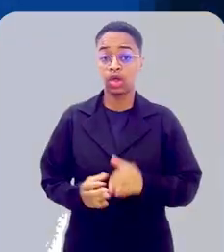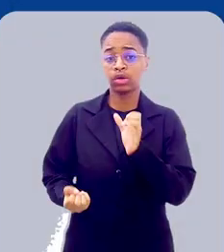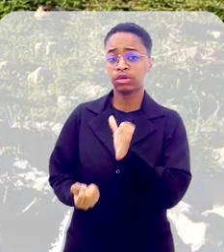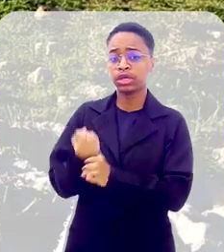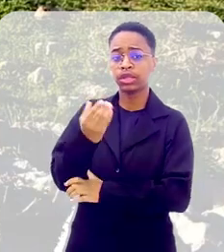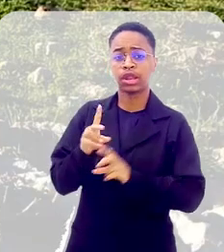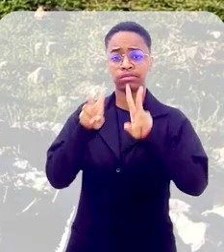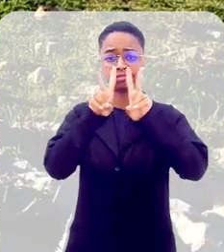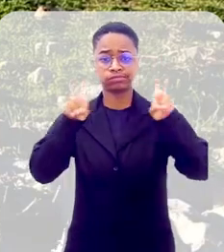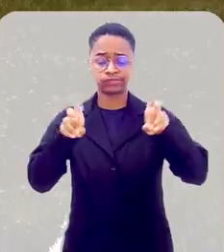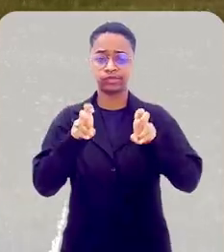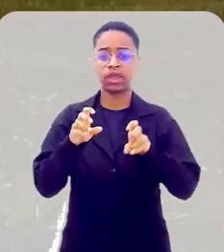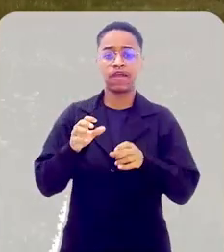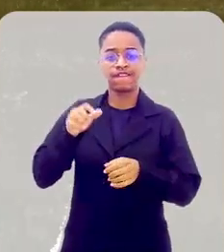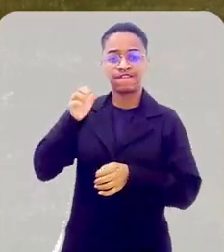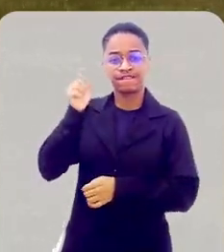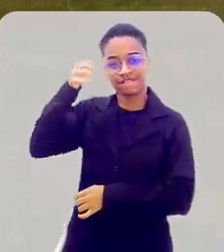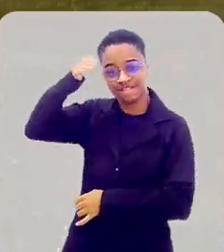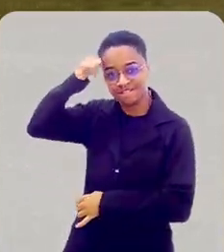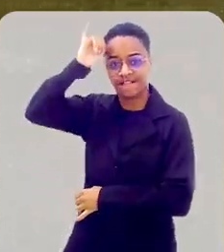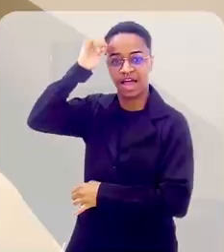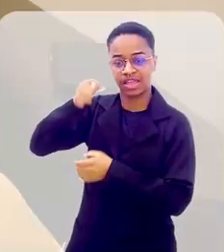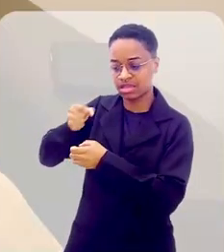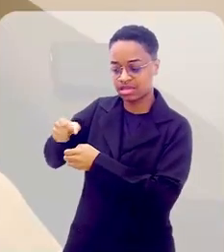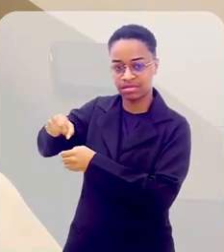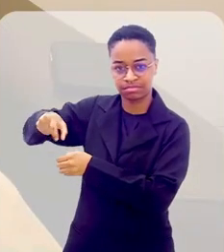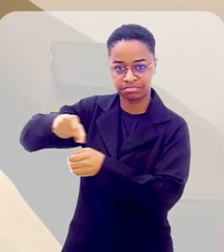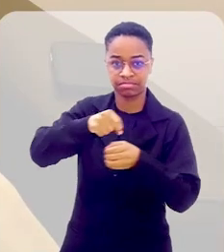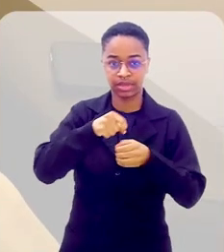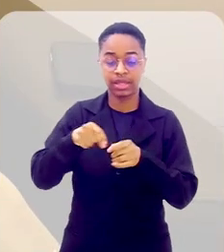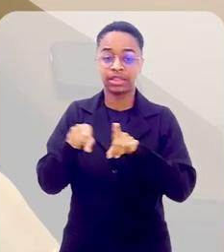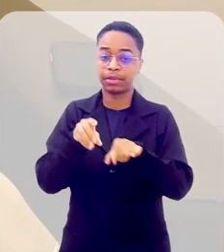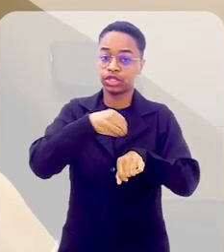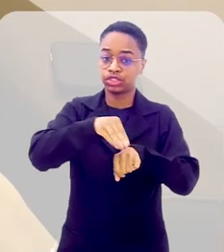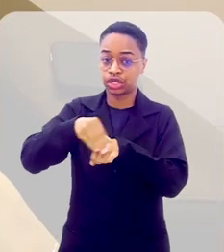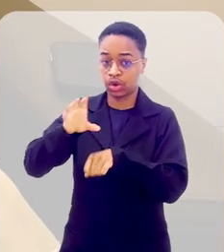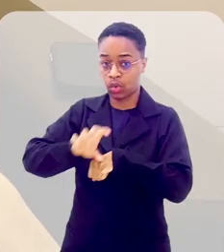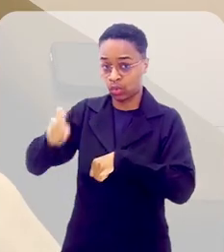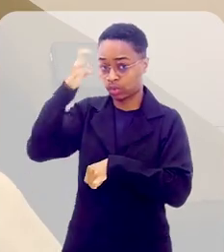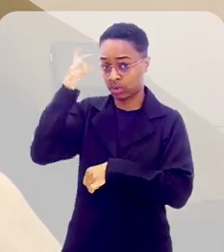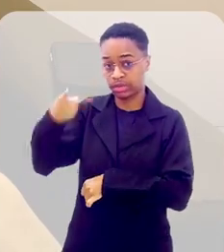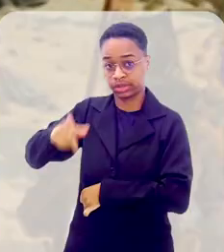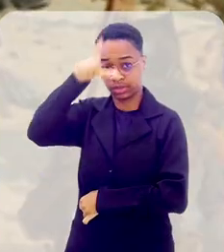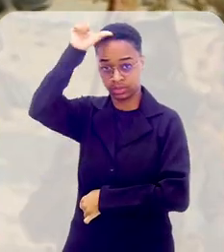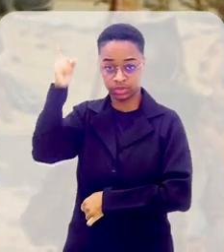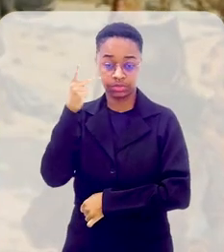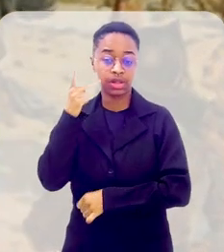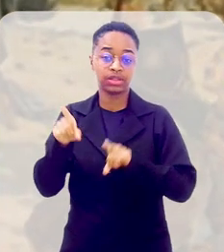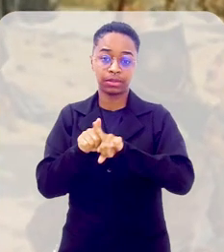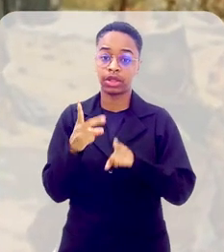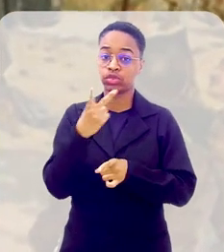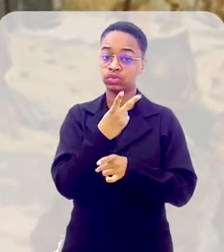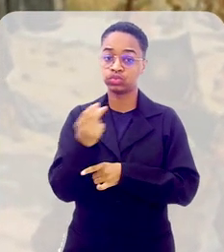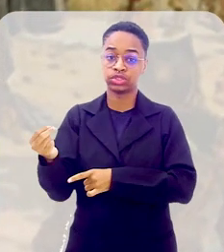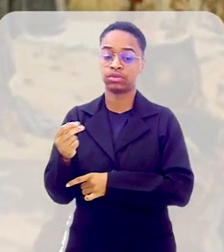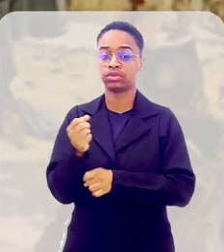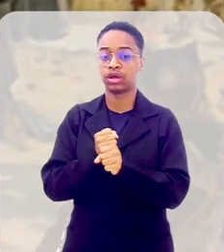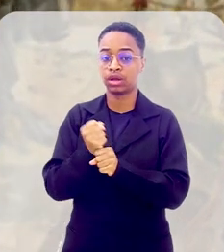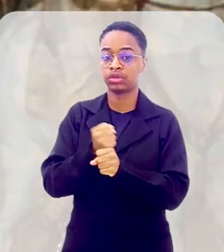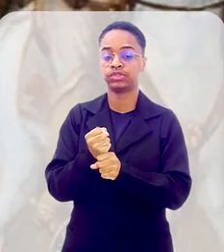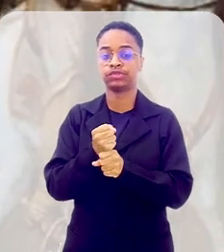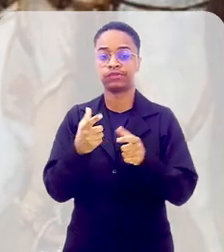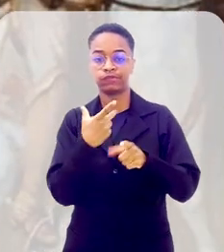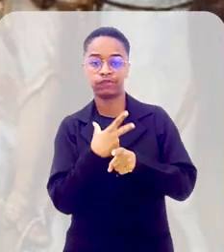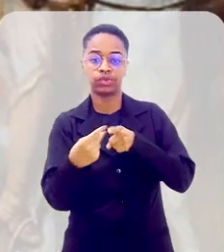A origem da expressão fazer uma vaquinha, as dicas culturais do deputado Luiz Paulo, o bicentenário da vitória da